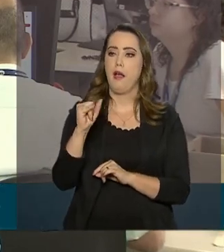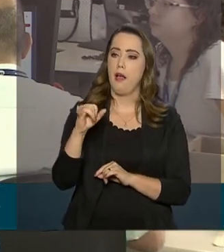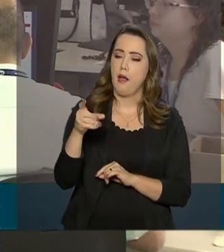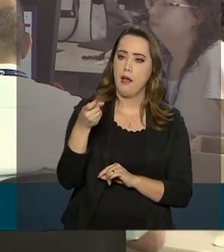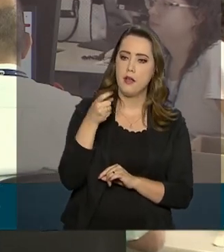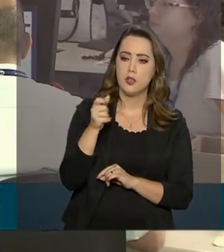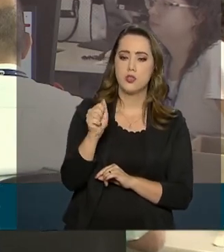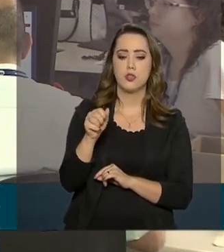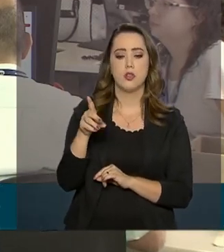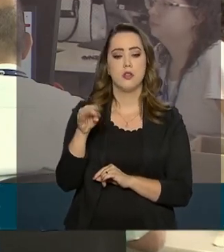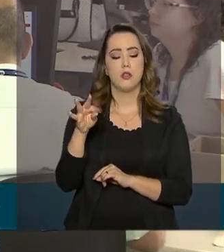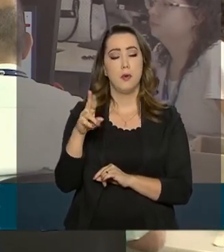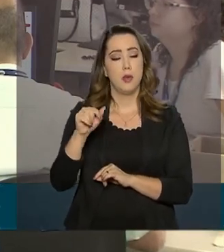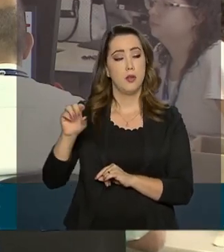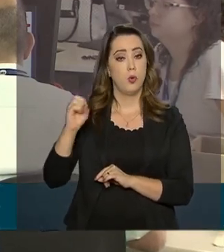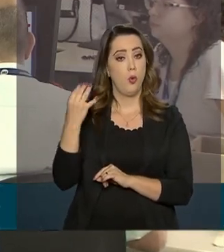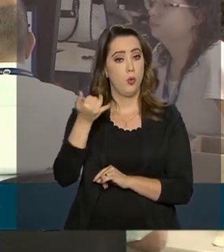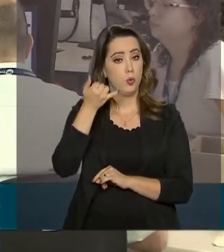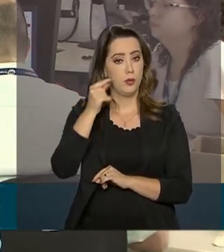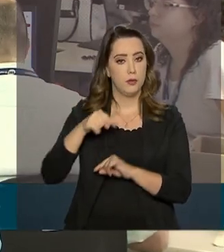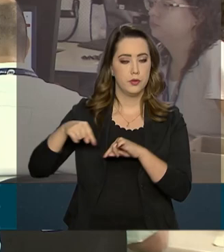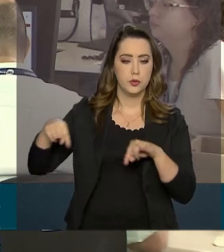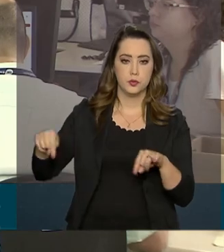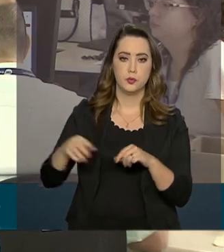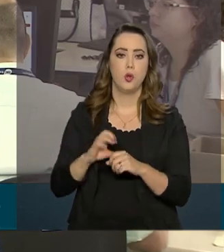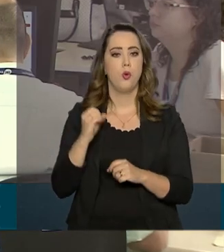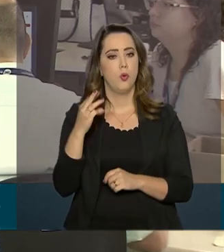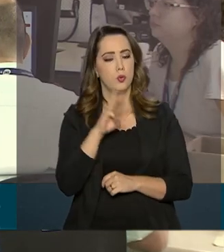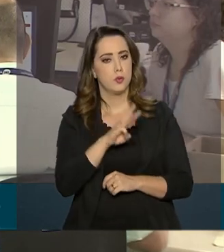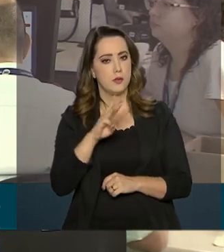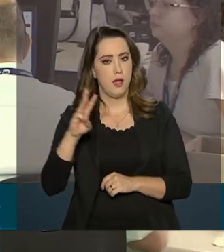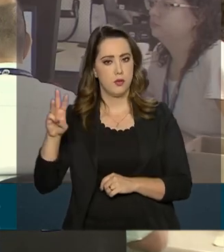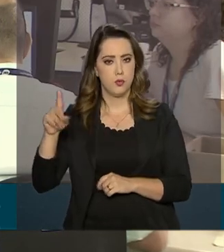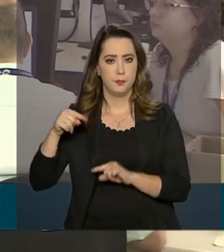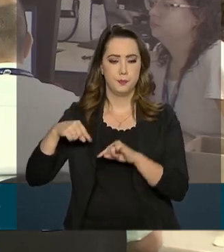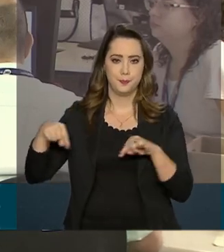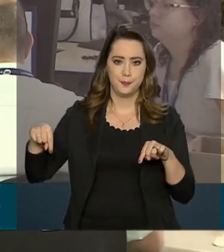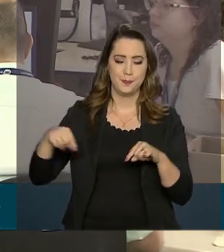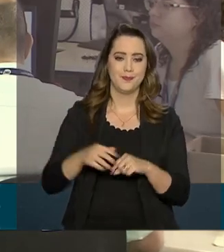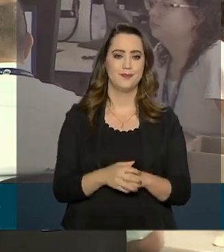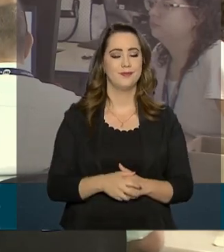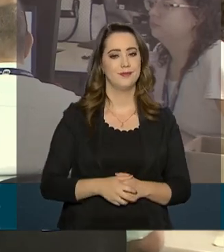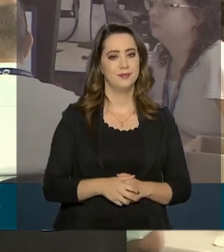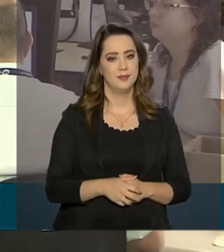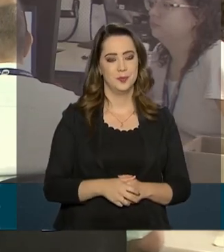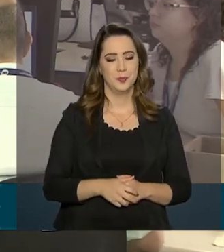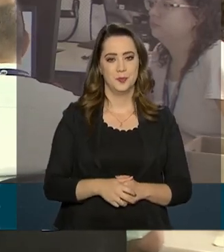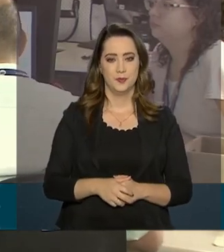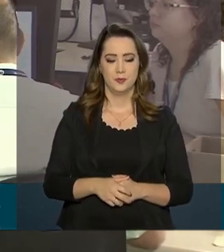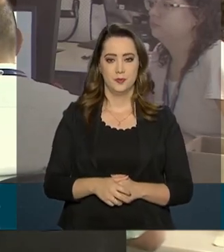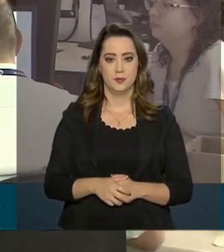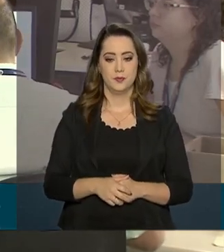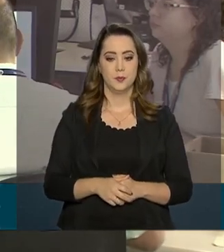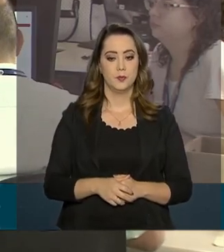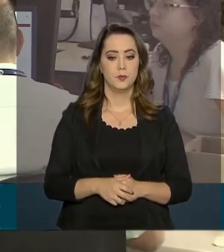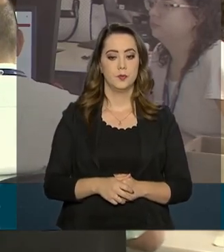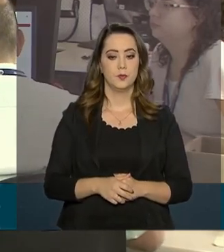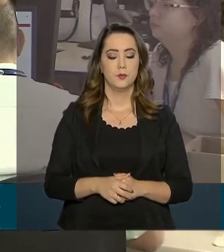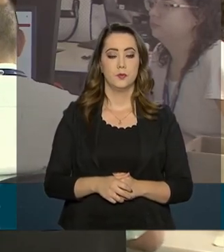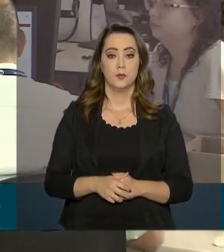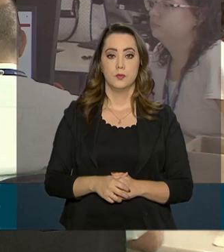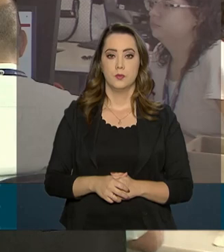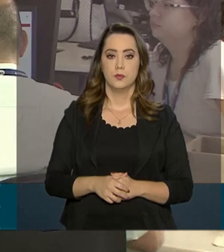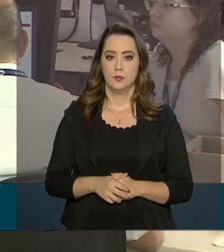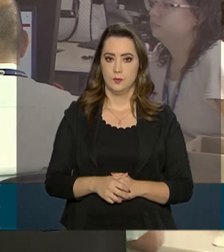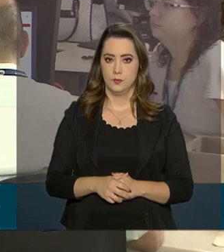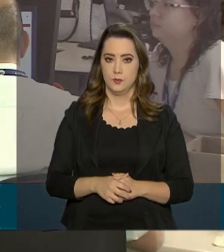726 0207 e no site www.caixa.gov.br